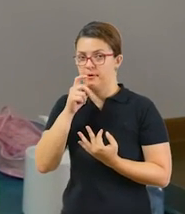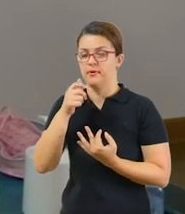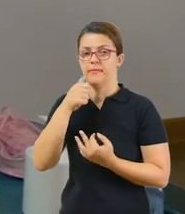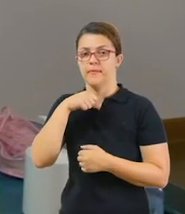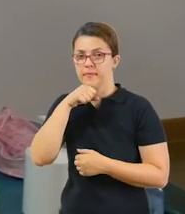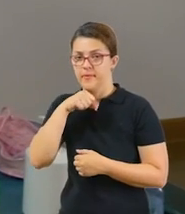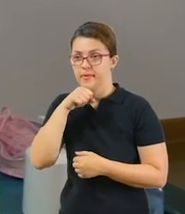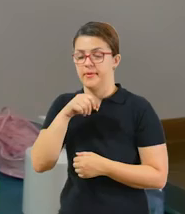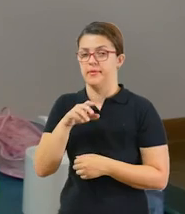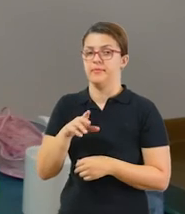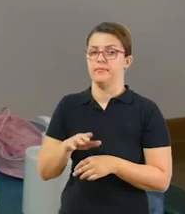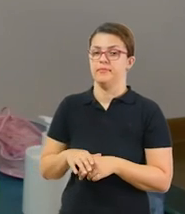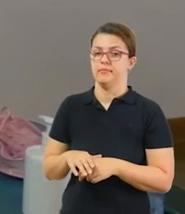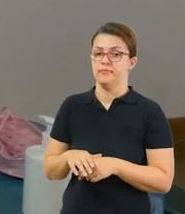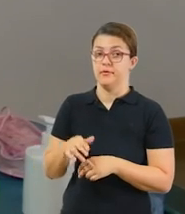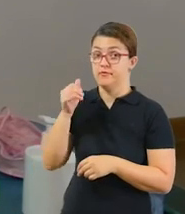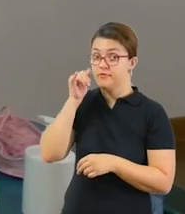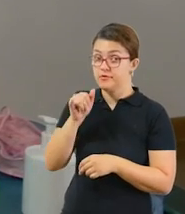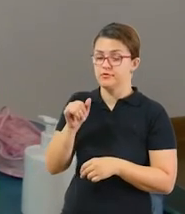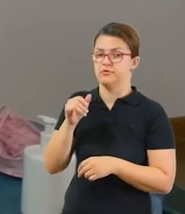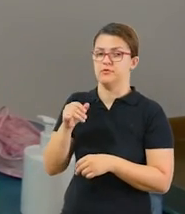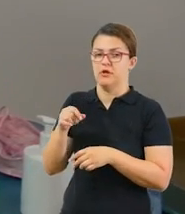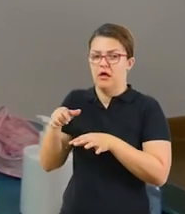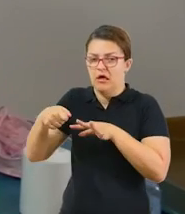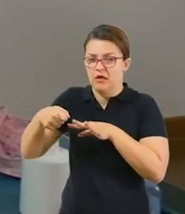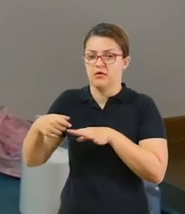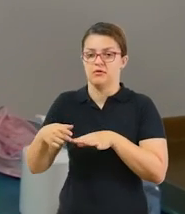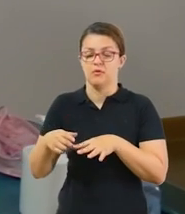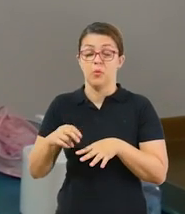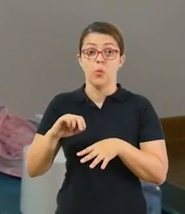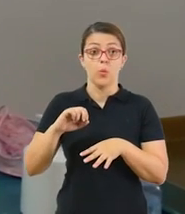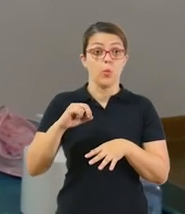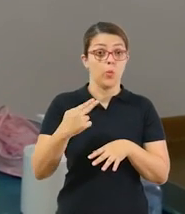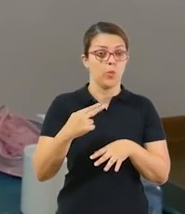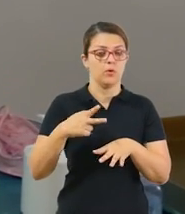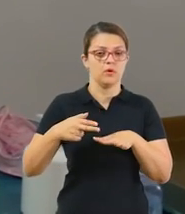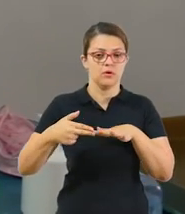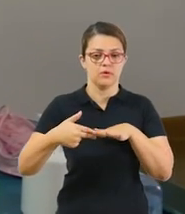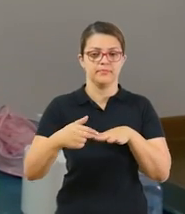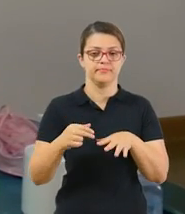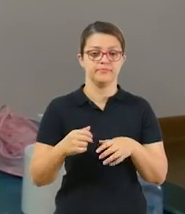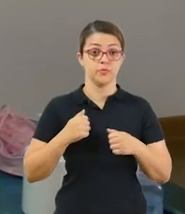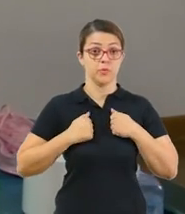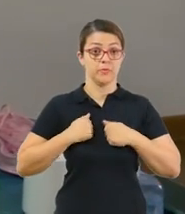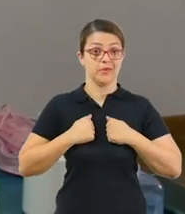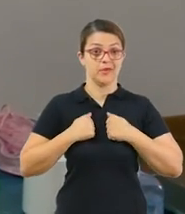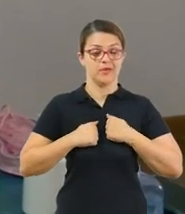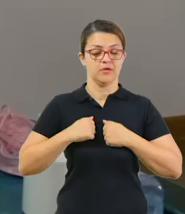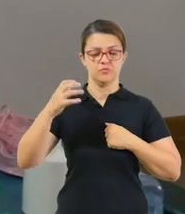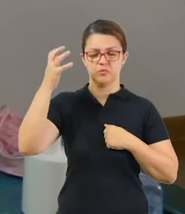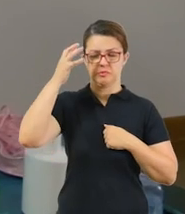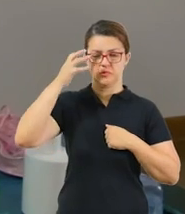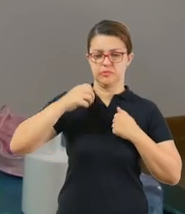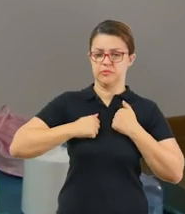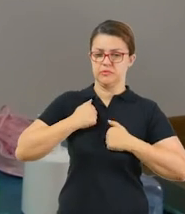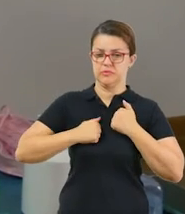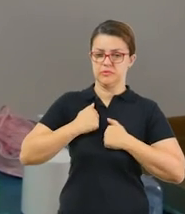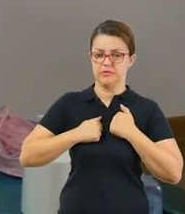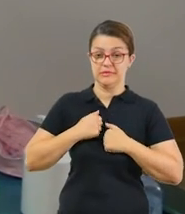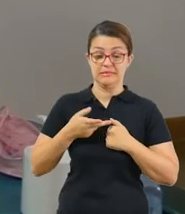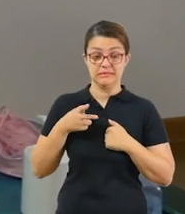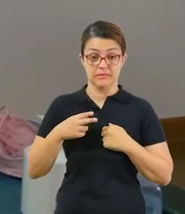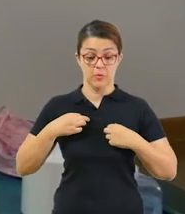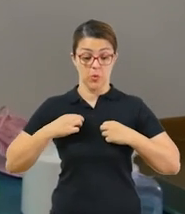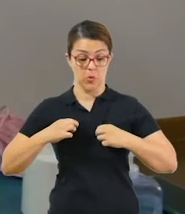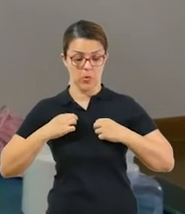bom? Para vocês não se machucarem. Ou a tesourinha, né? Tomar banho. E sempre